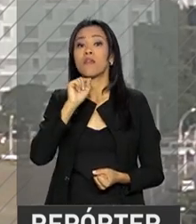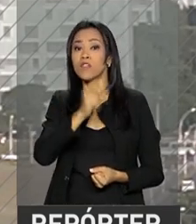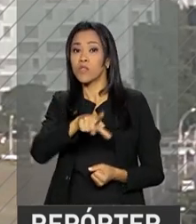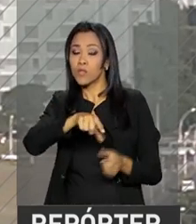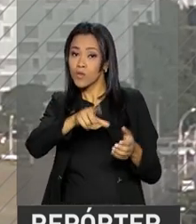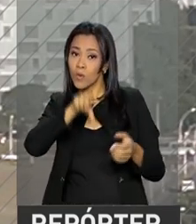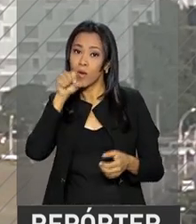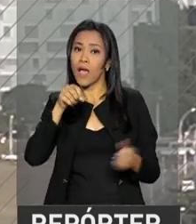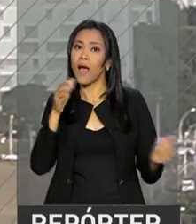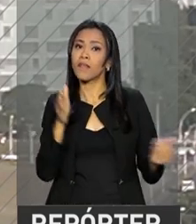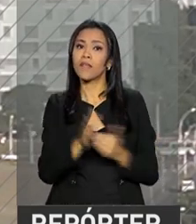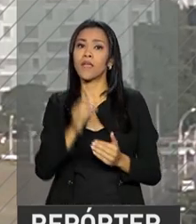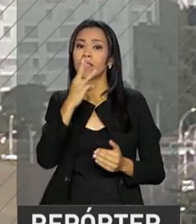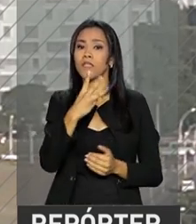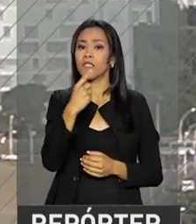31 de dezembro de 2018.